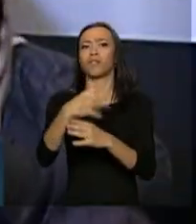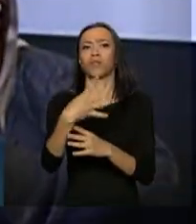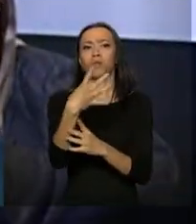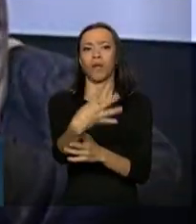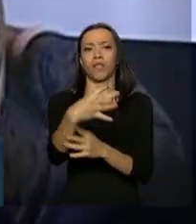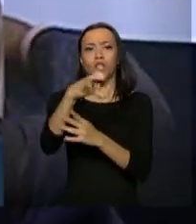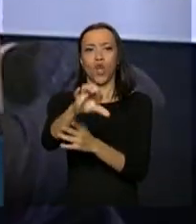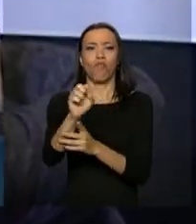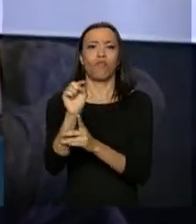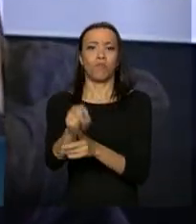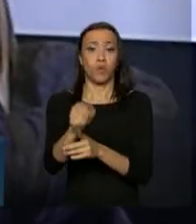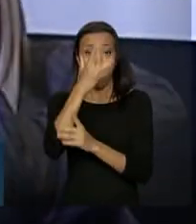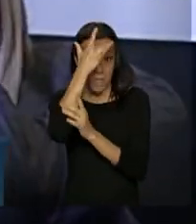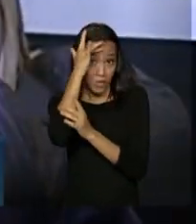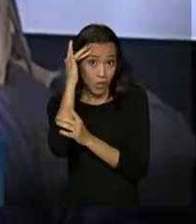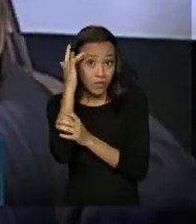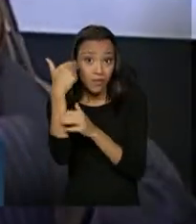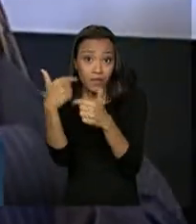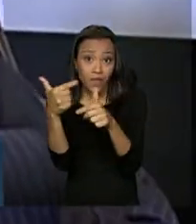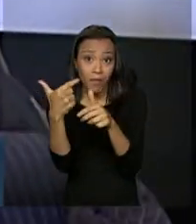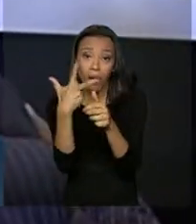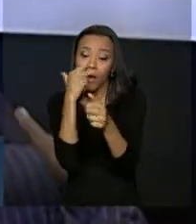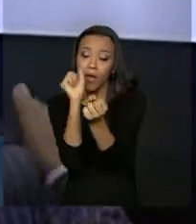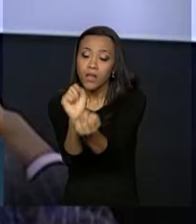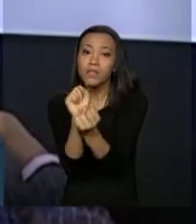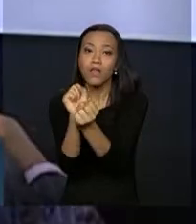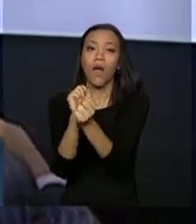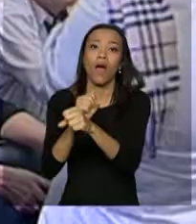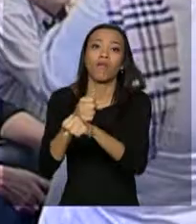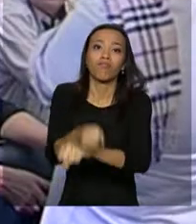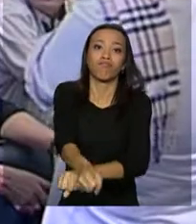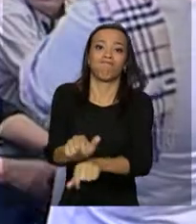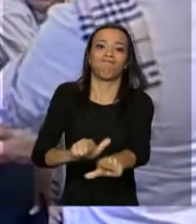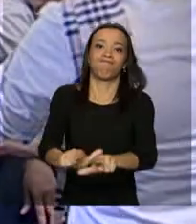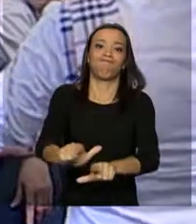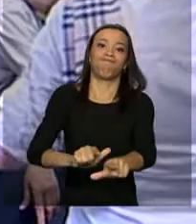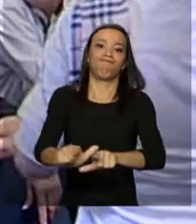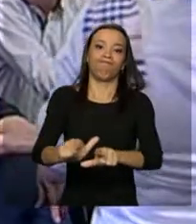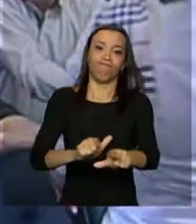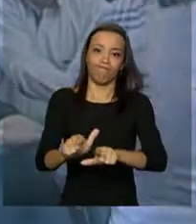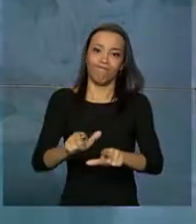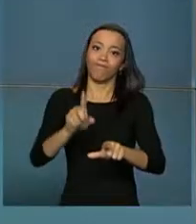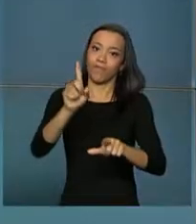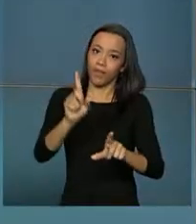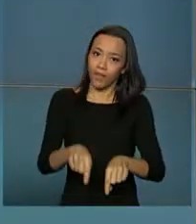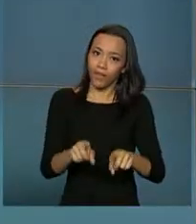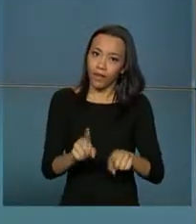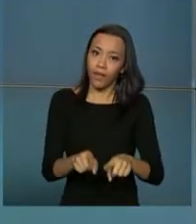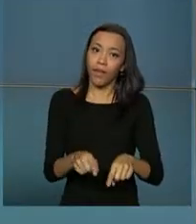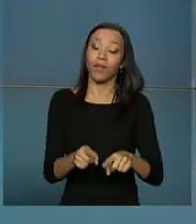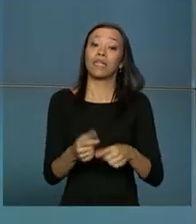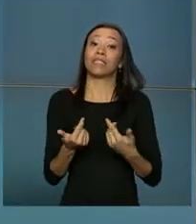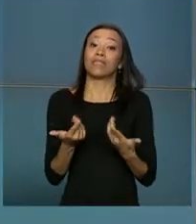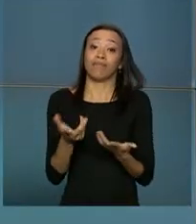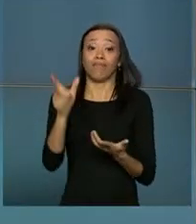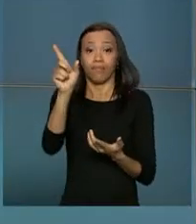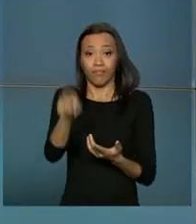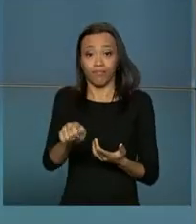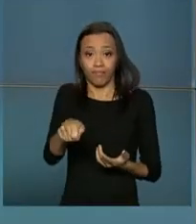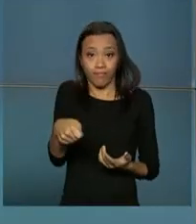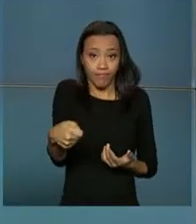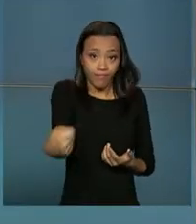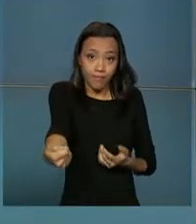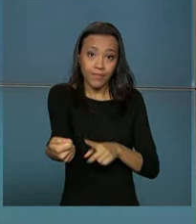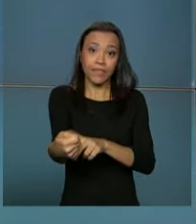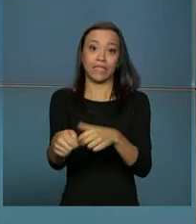trabalhadores que eram mantidos em atividades que remetem ao conceito do chamado Trabalho Escravo